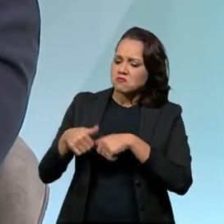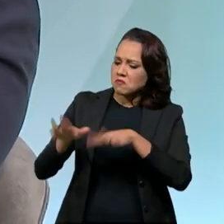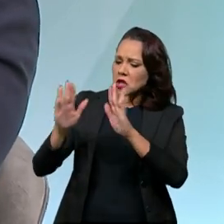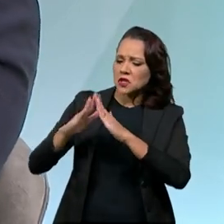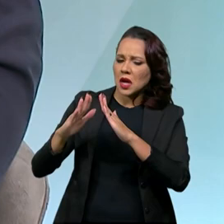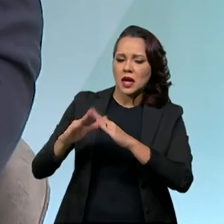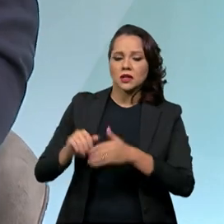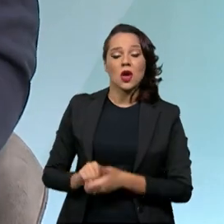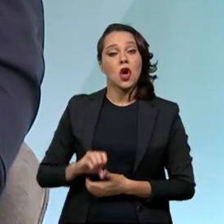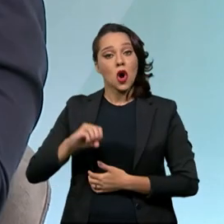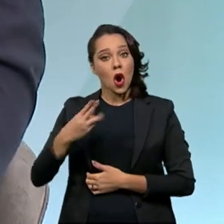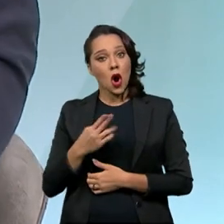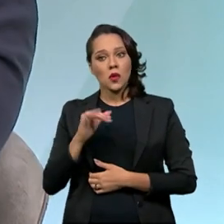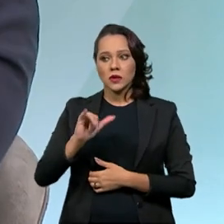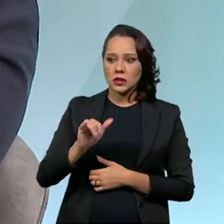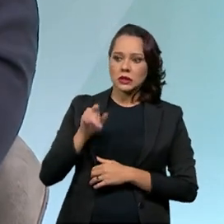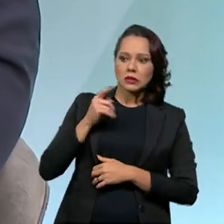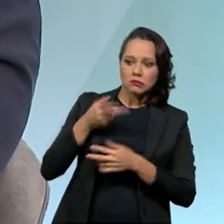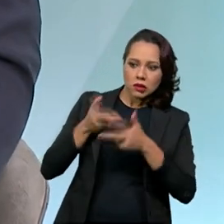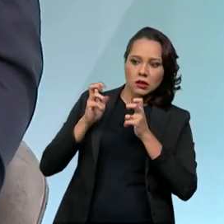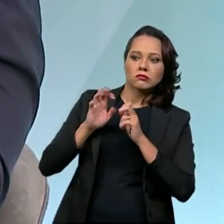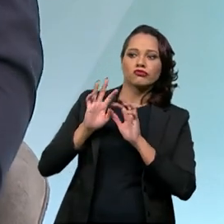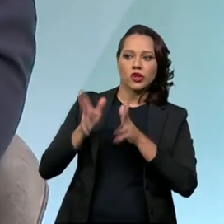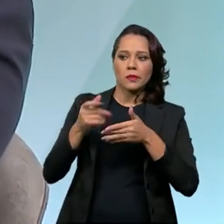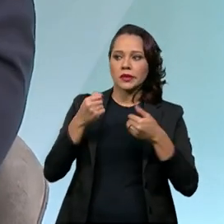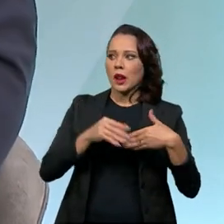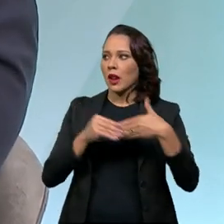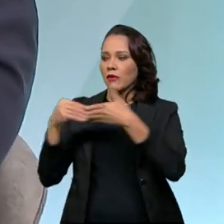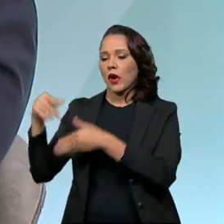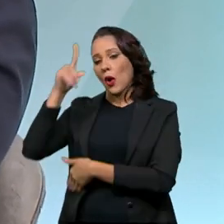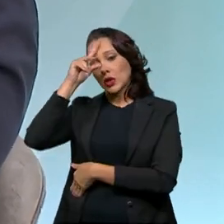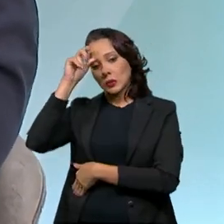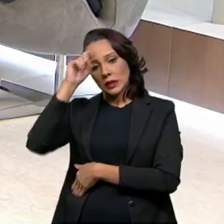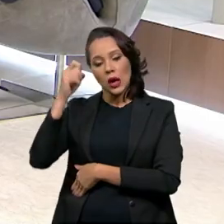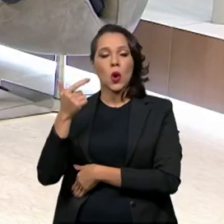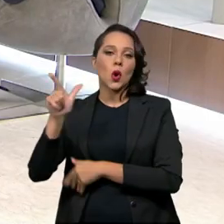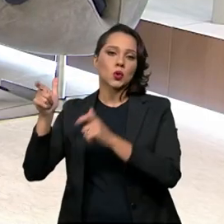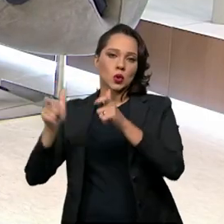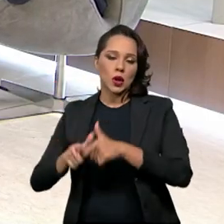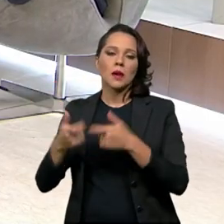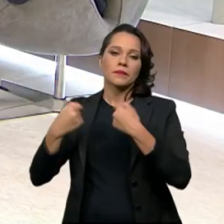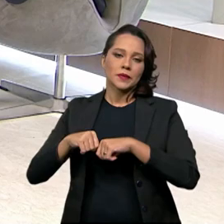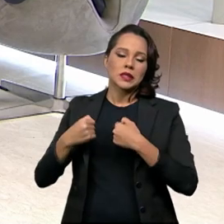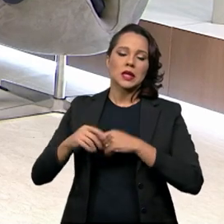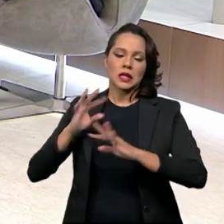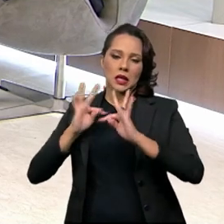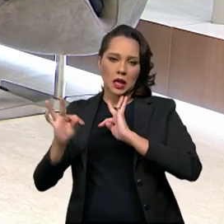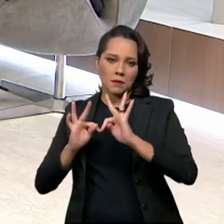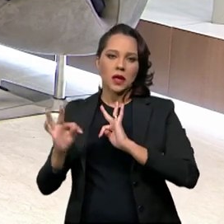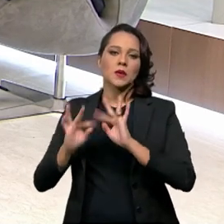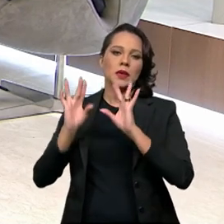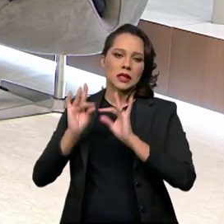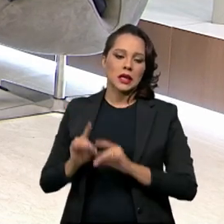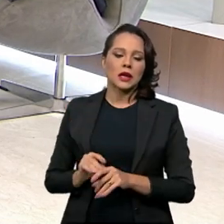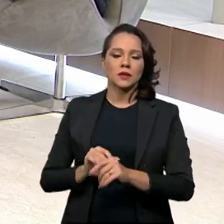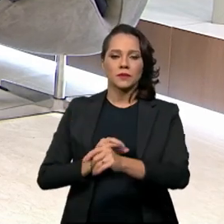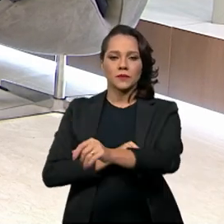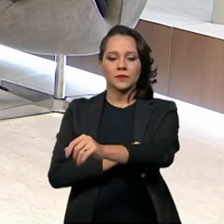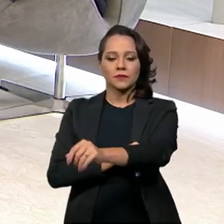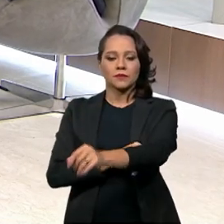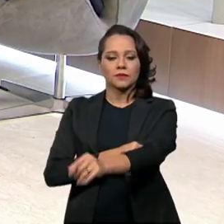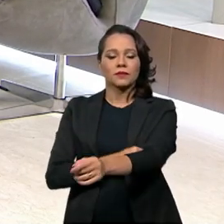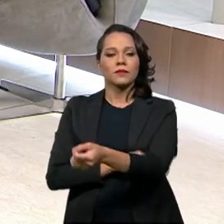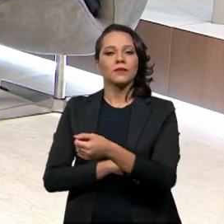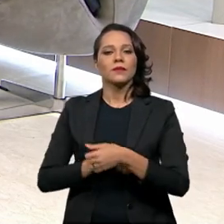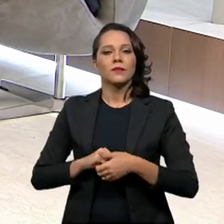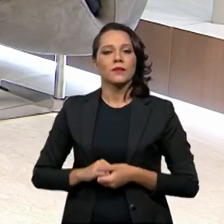pode ir para casa tranquilo, até muitas vezes, e já ser encaminhado para um grande centro, para necessidade de algum tratamento mais complexo. E